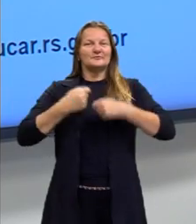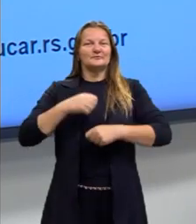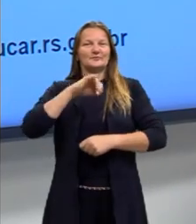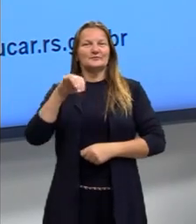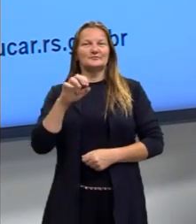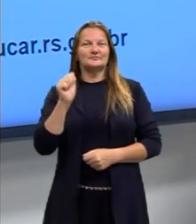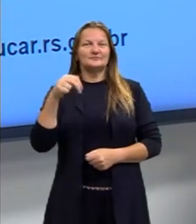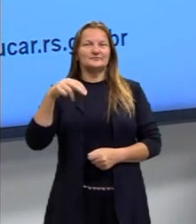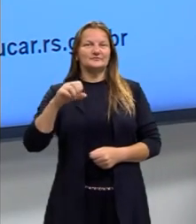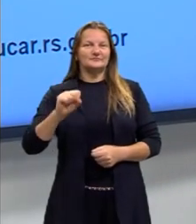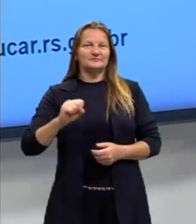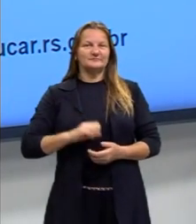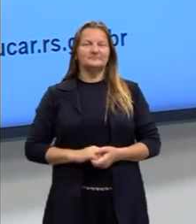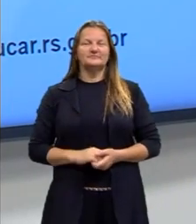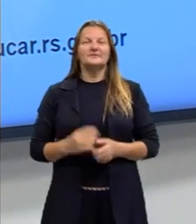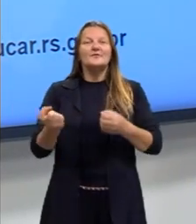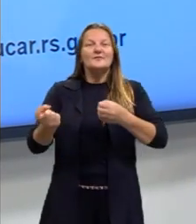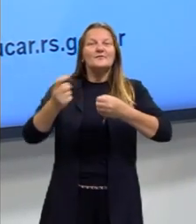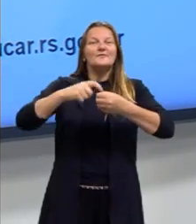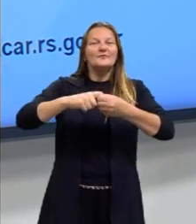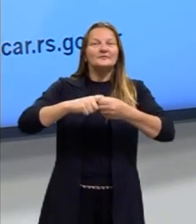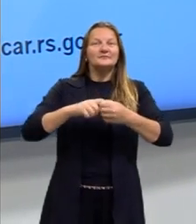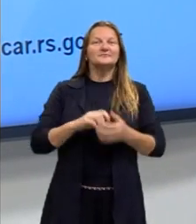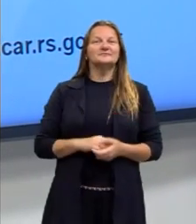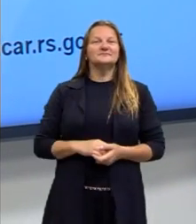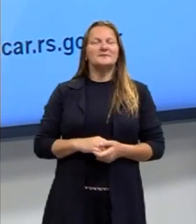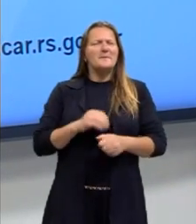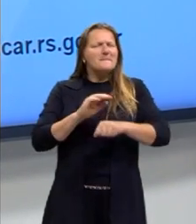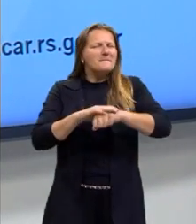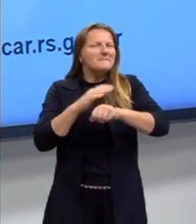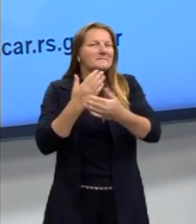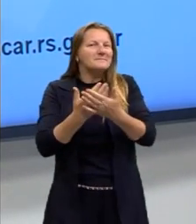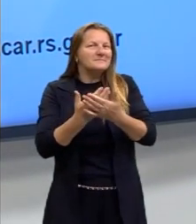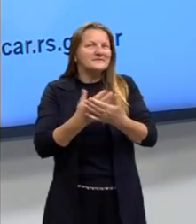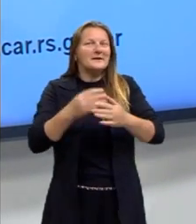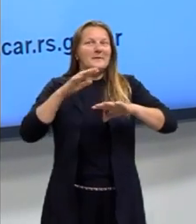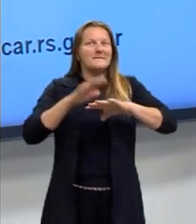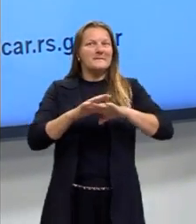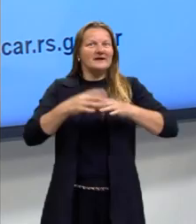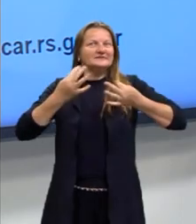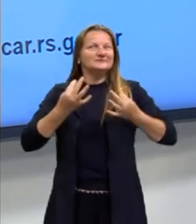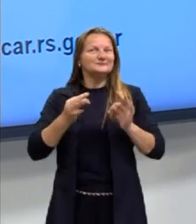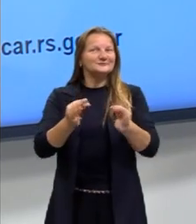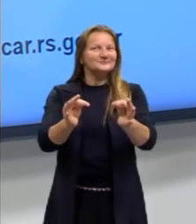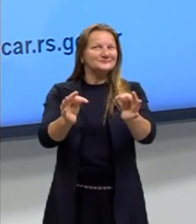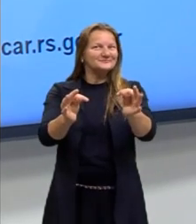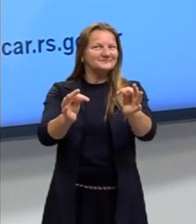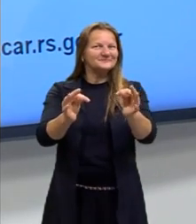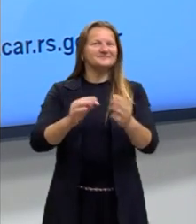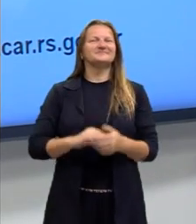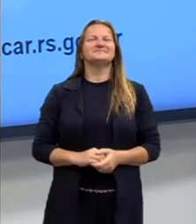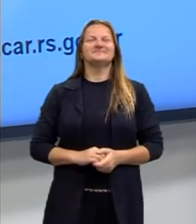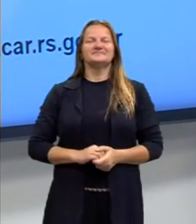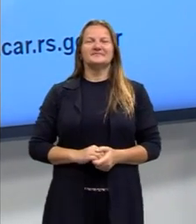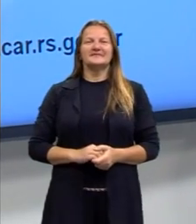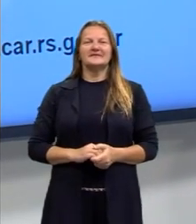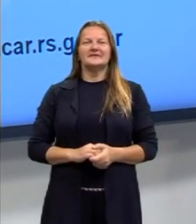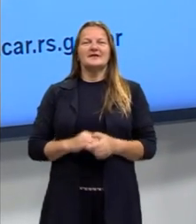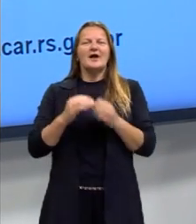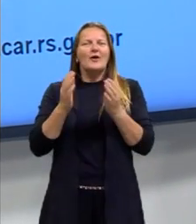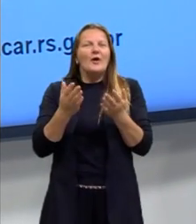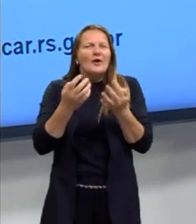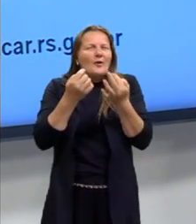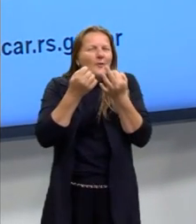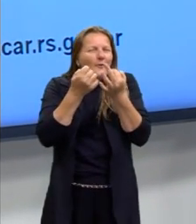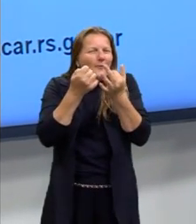jeans. Nós voltamos então aí para mais uma aula, né? Matemática e suas tecnologias, encaminhando